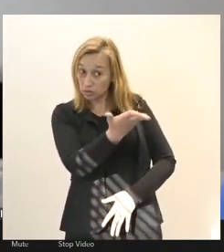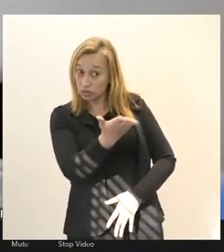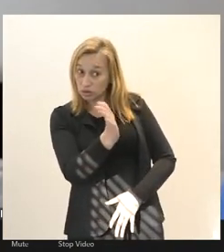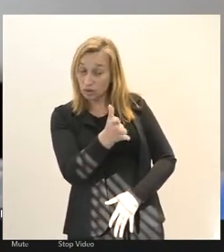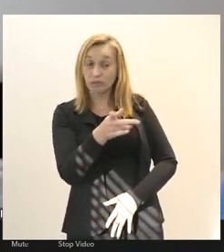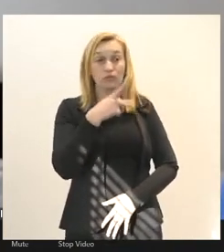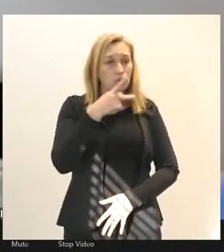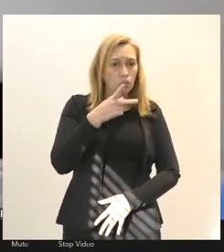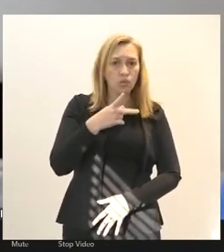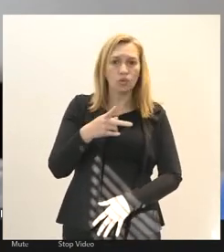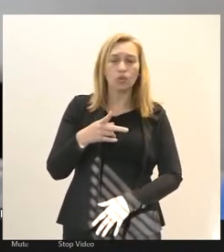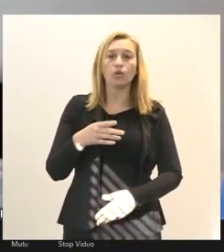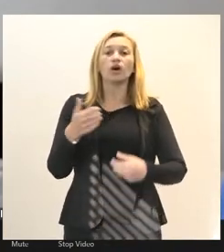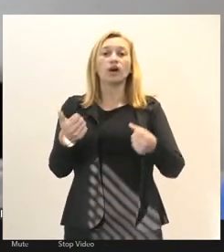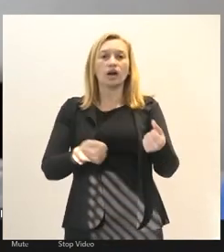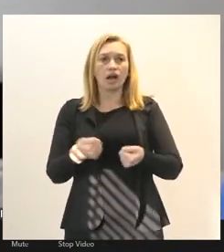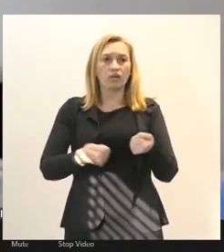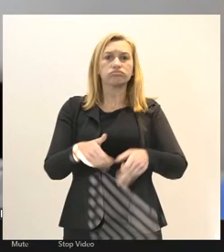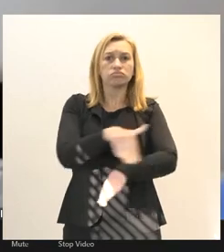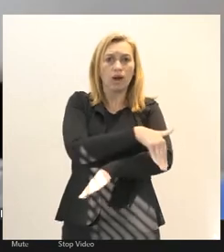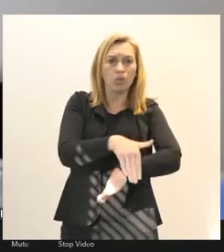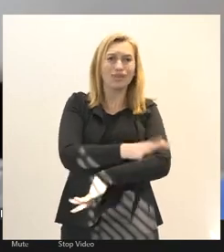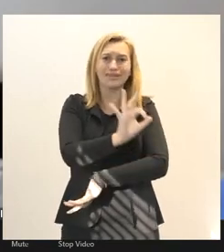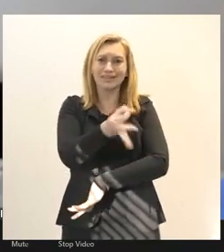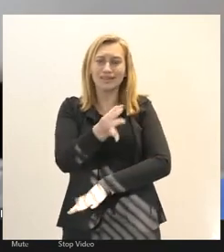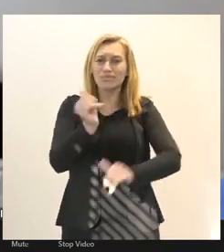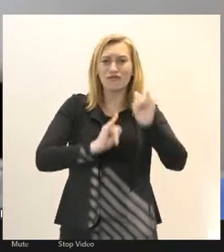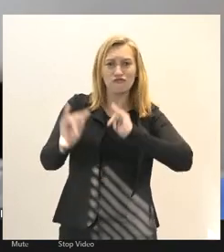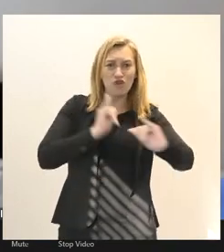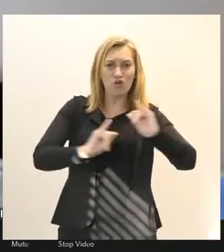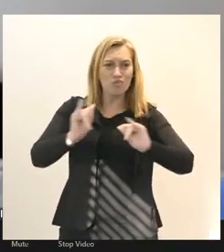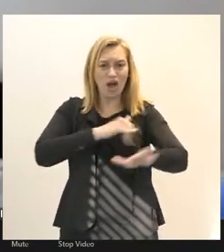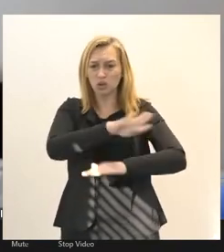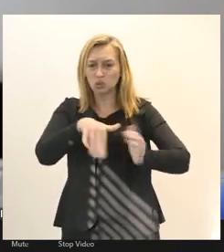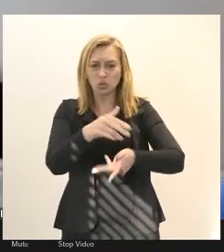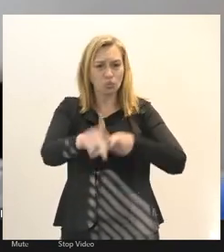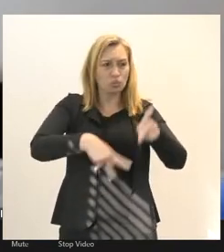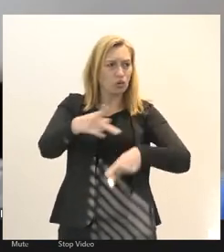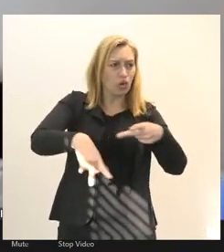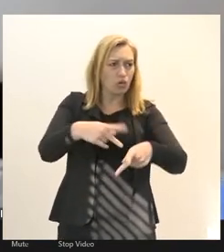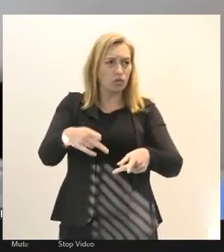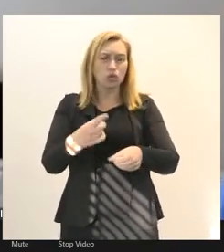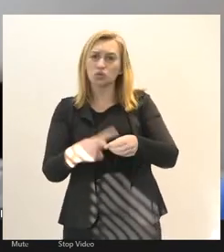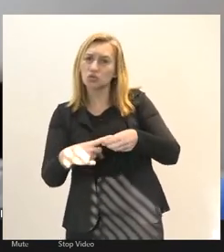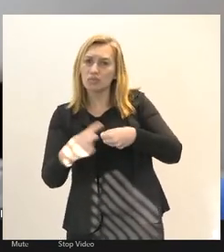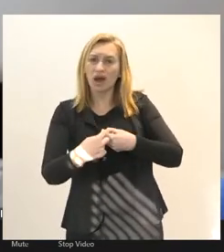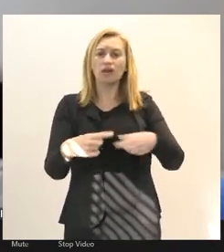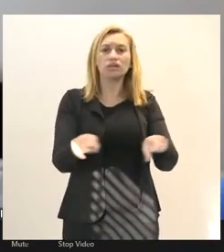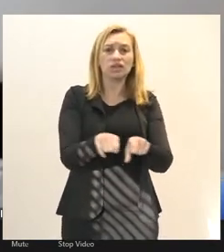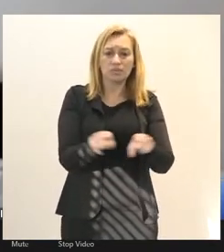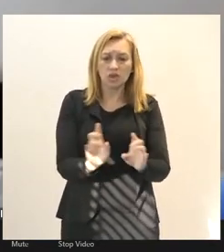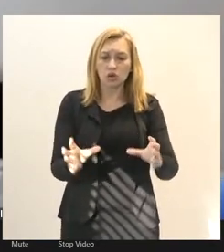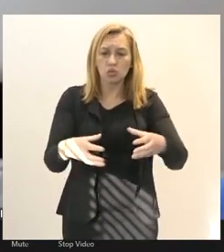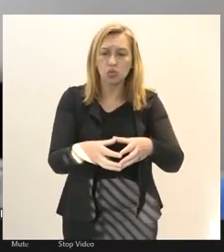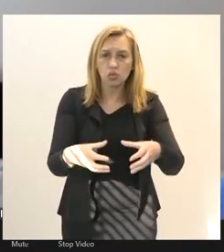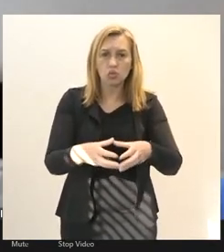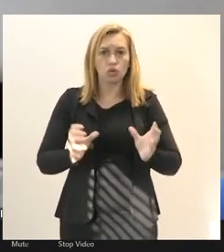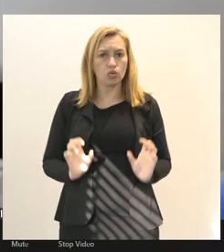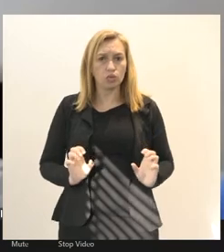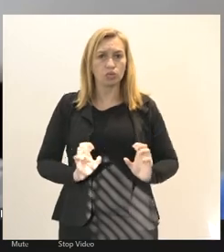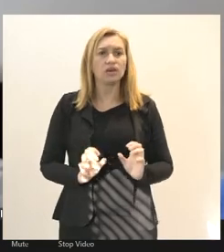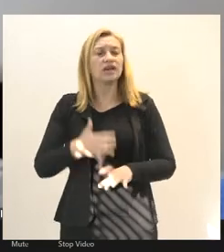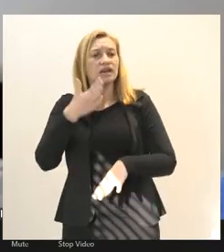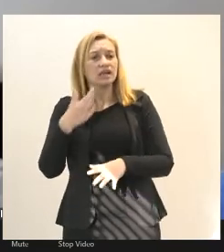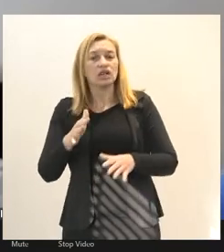carro na rua literalmente para informar a população nos bairros nas comunidades levado esse assunto em todos os